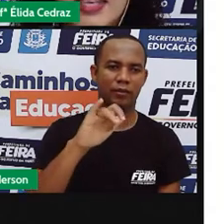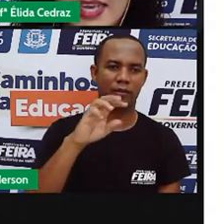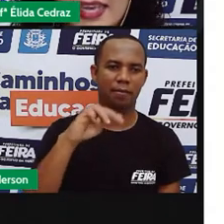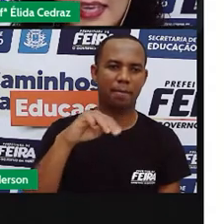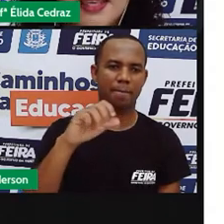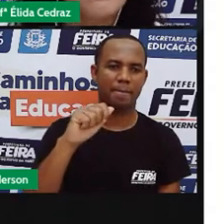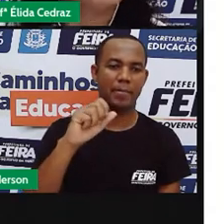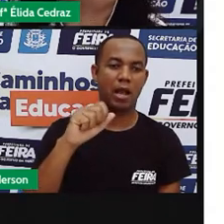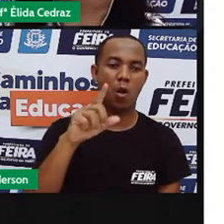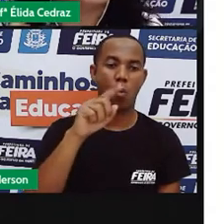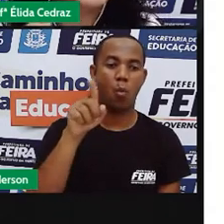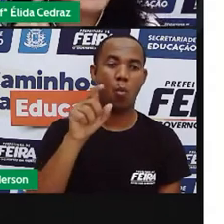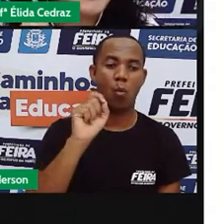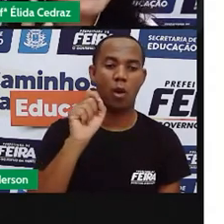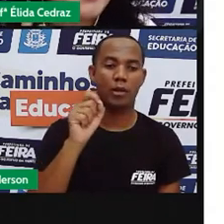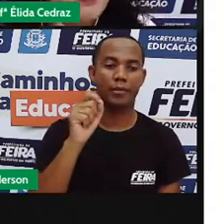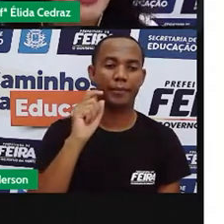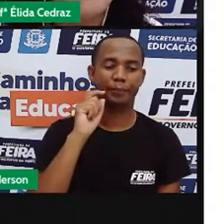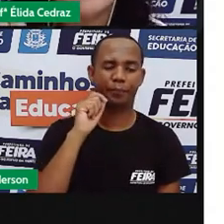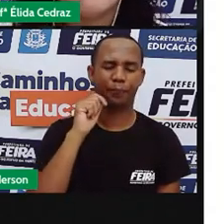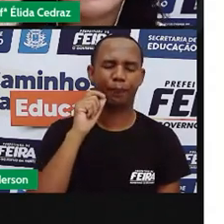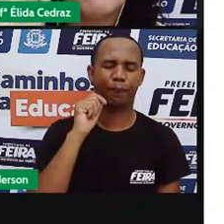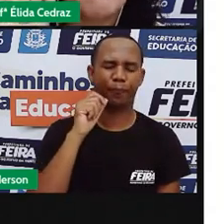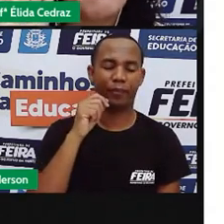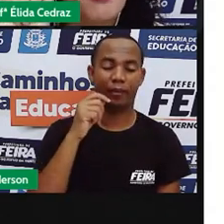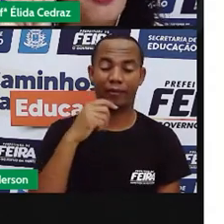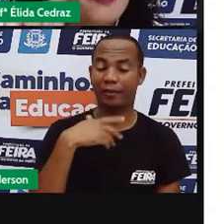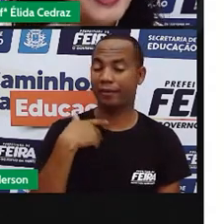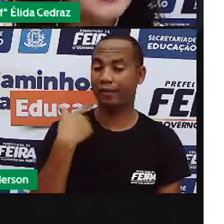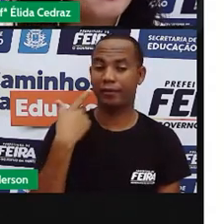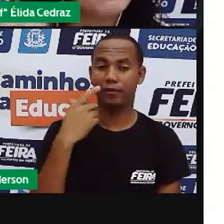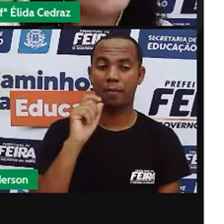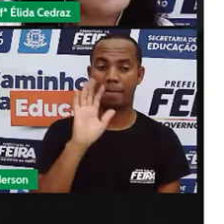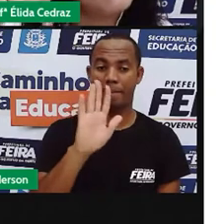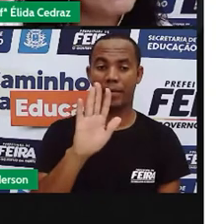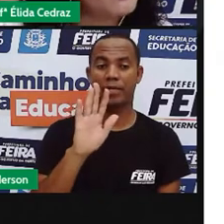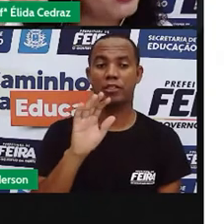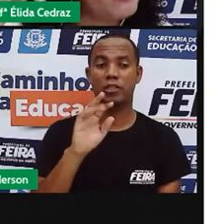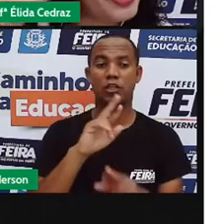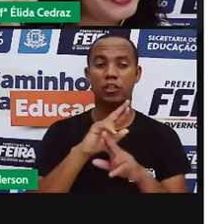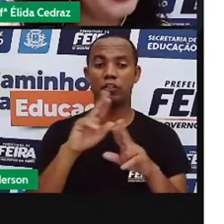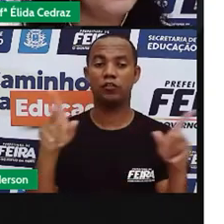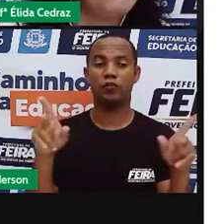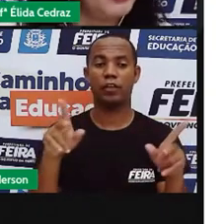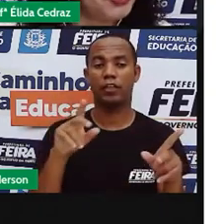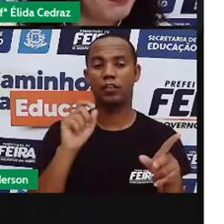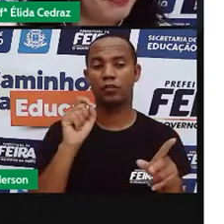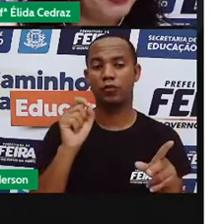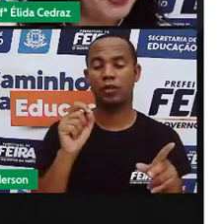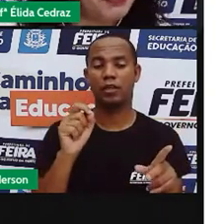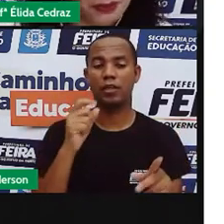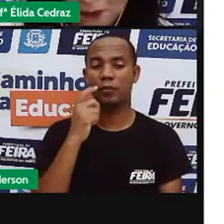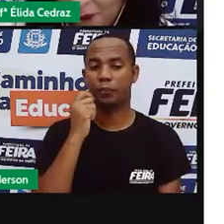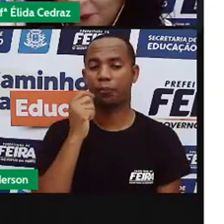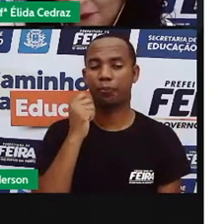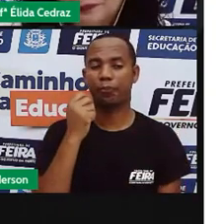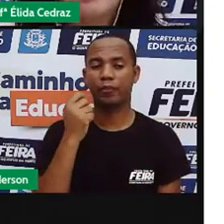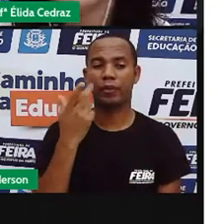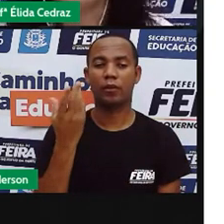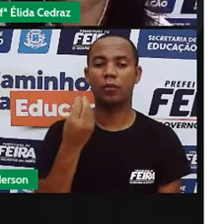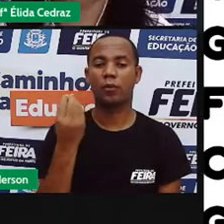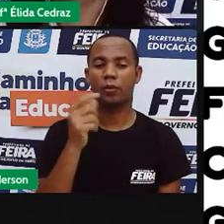E aí? Vou deixar essa pergunta e você vai procurar saber o vai colocar aqui no bate-papo, tá bom?